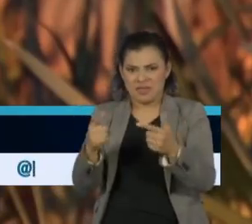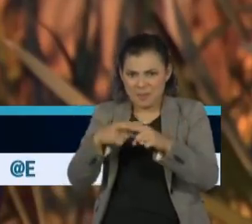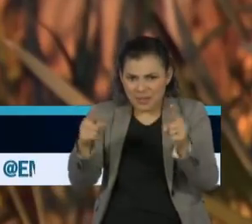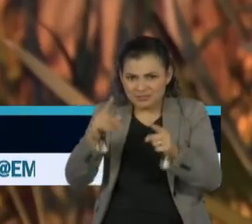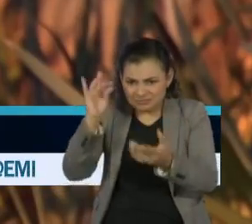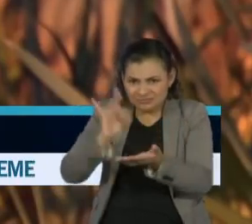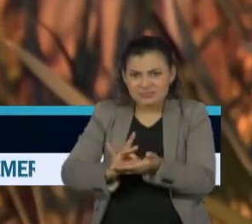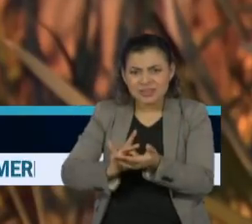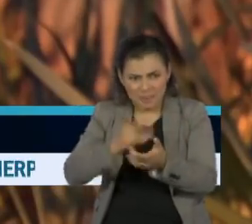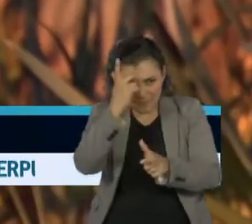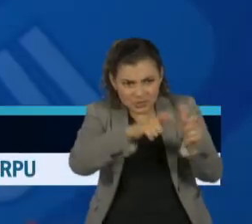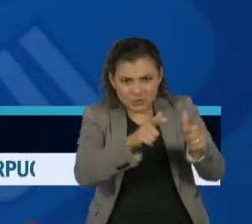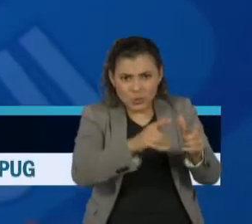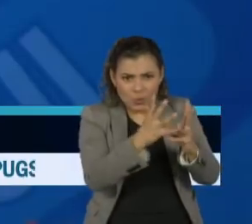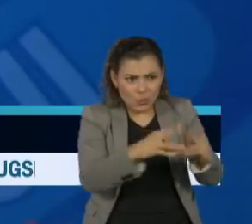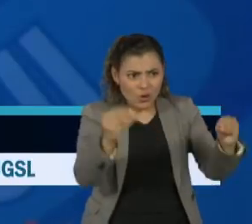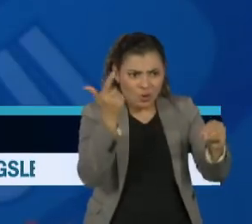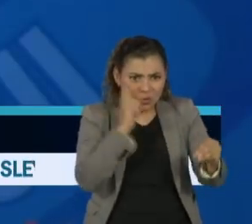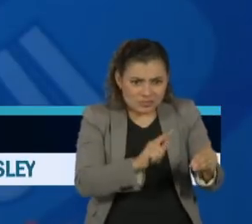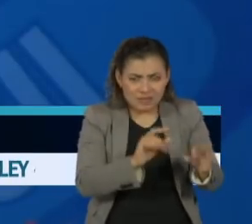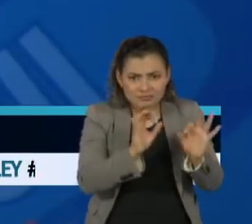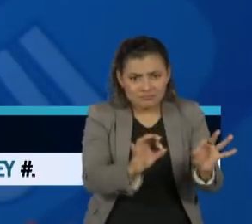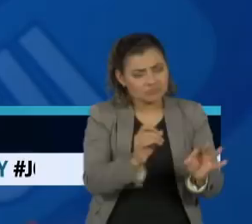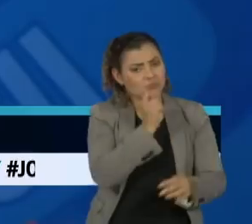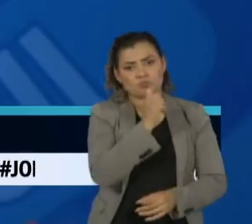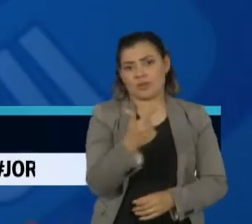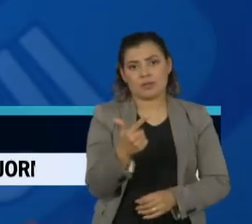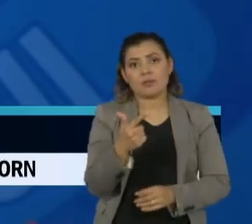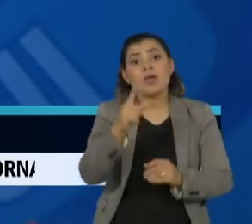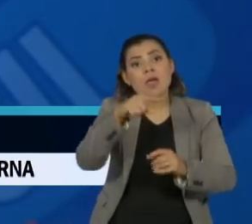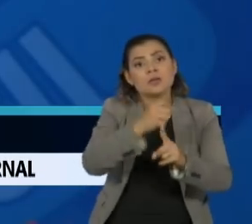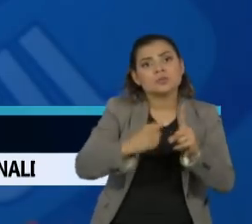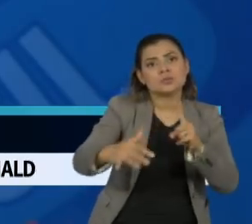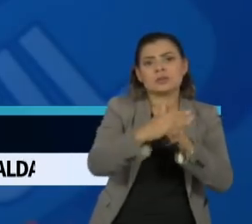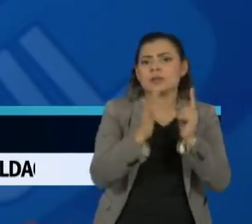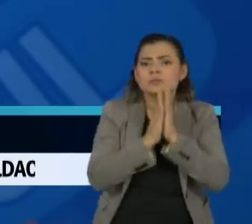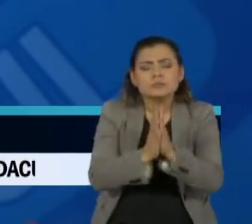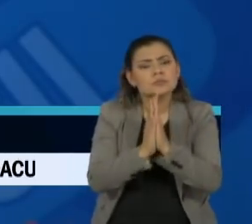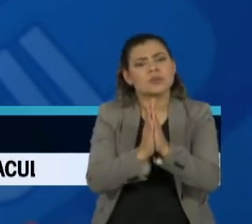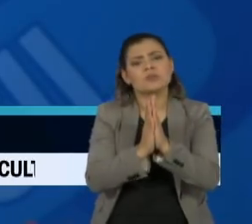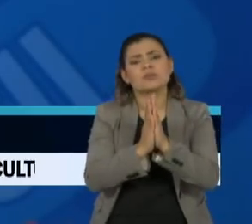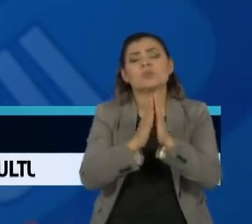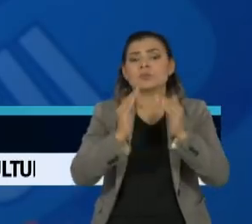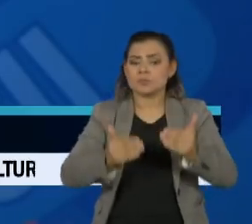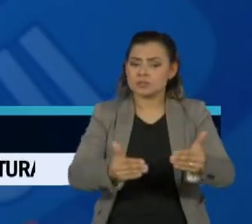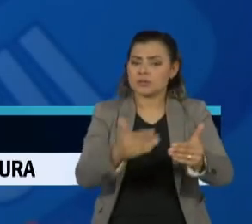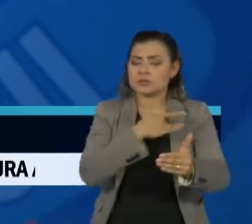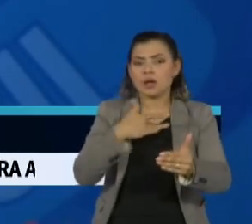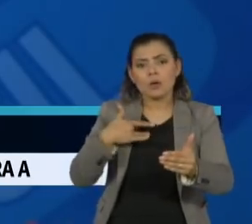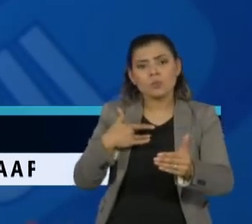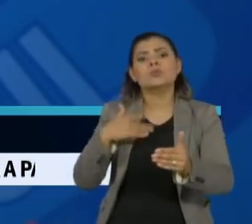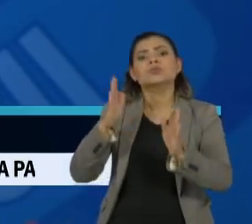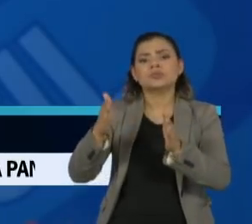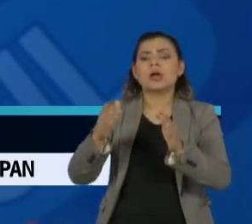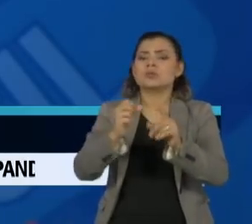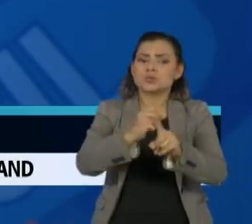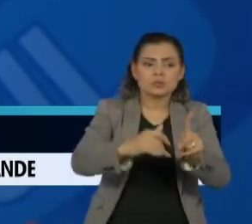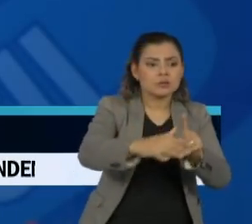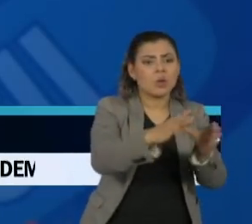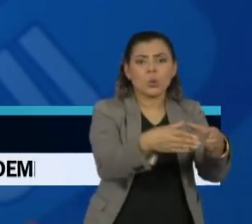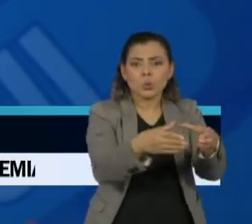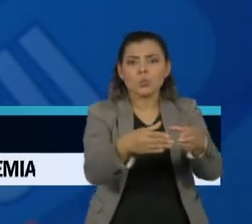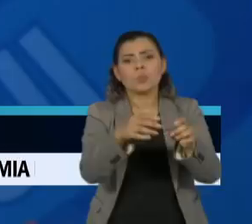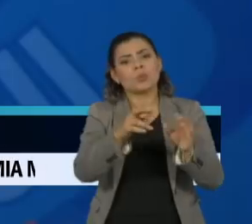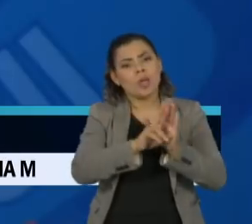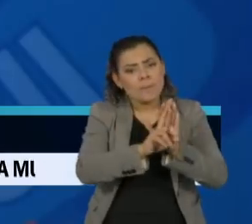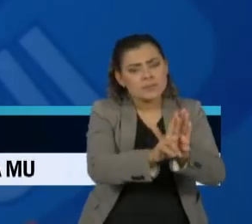positivos para os pacientes. Há um clamor da sociedade que chega ao Ministério da Saúde através de sociedades médicas,